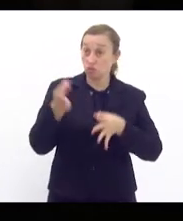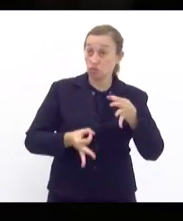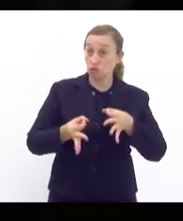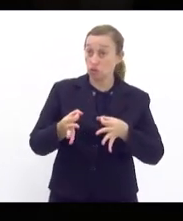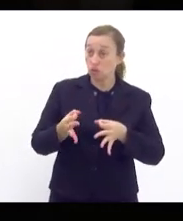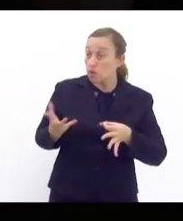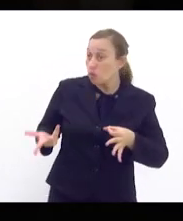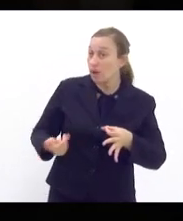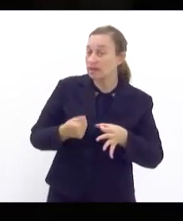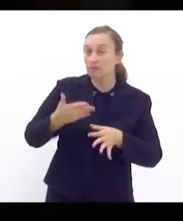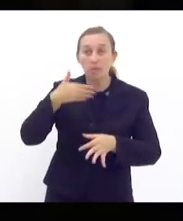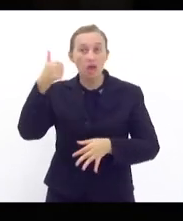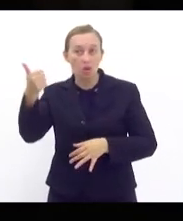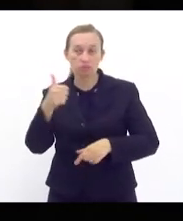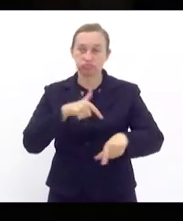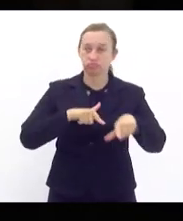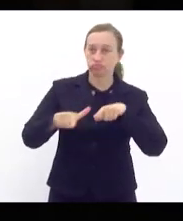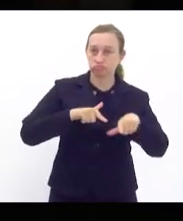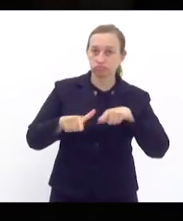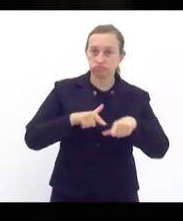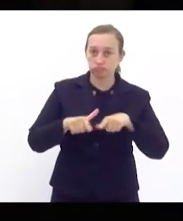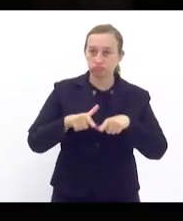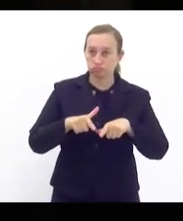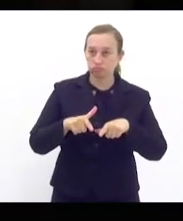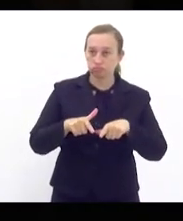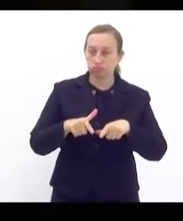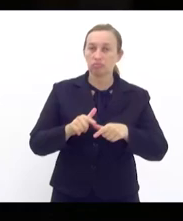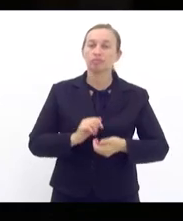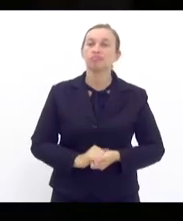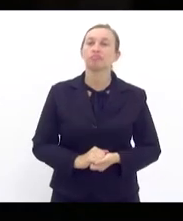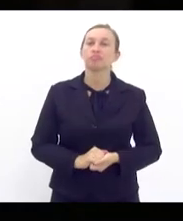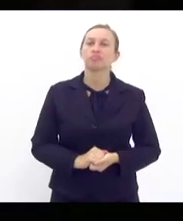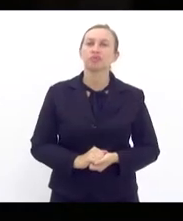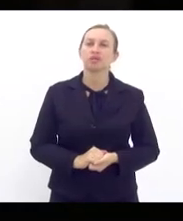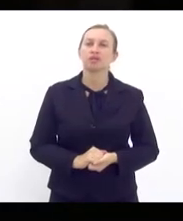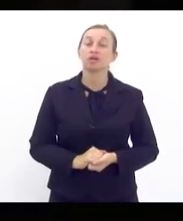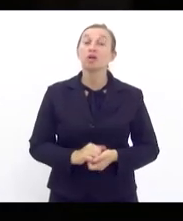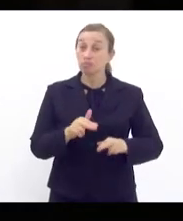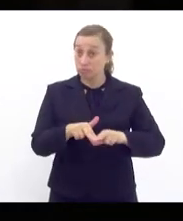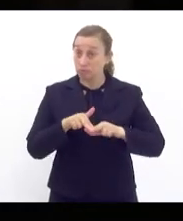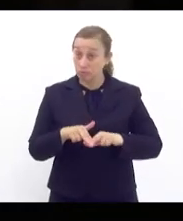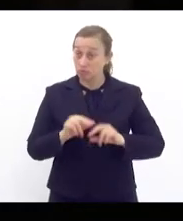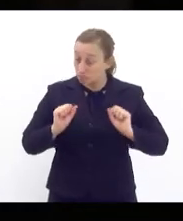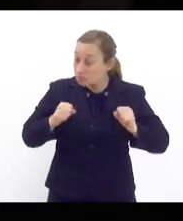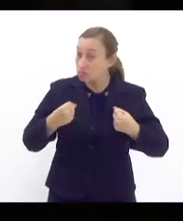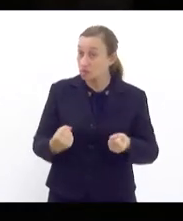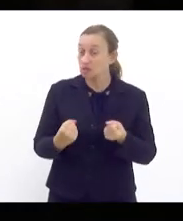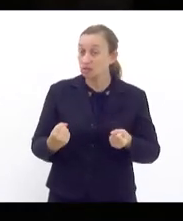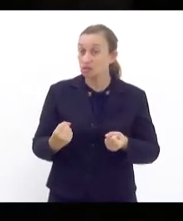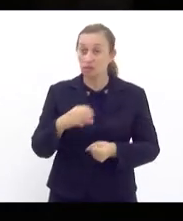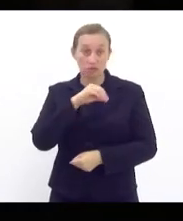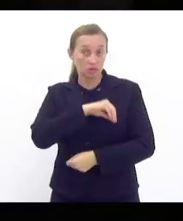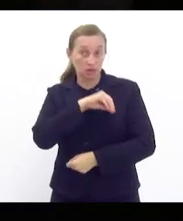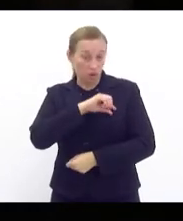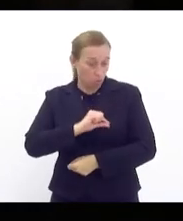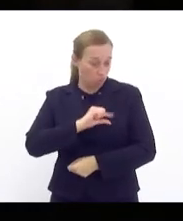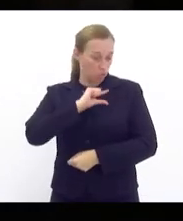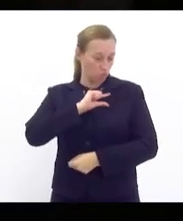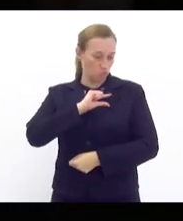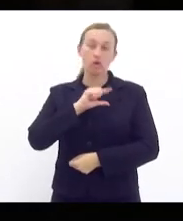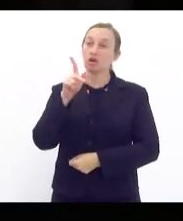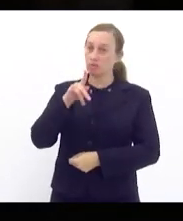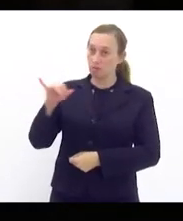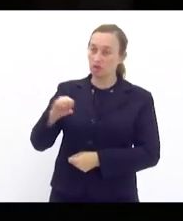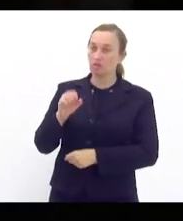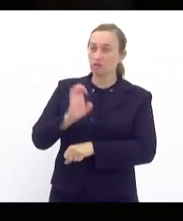condições melhores de trabalho condições decentes de trabalho e é por isso que eu defendo o aumento do piso salarial